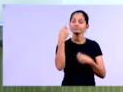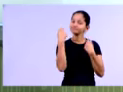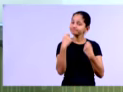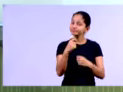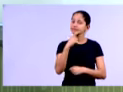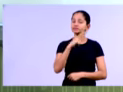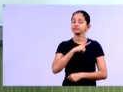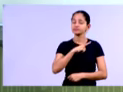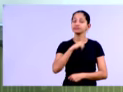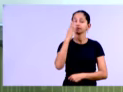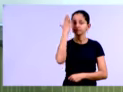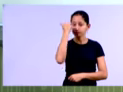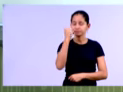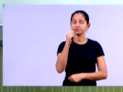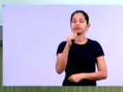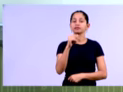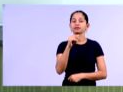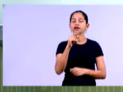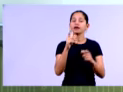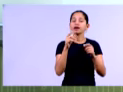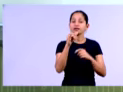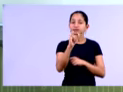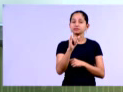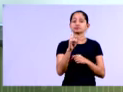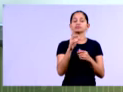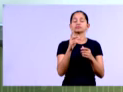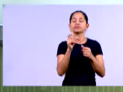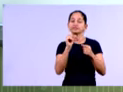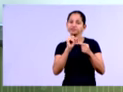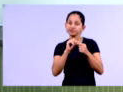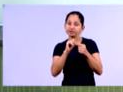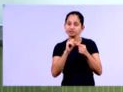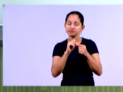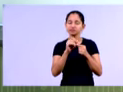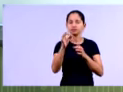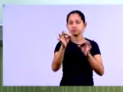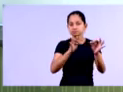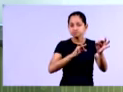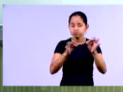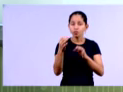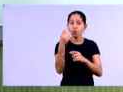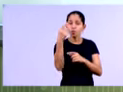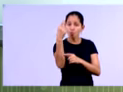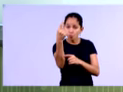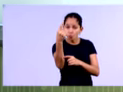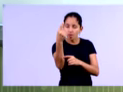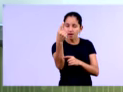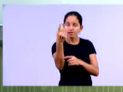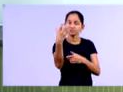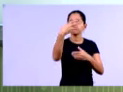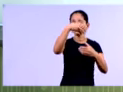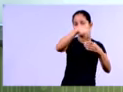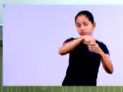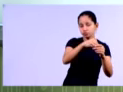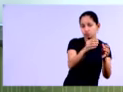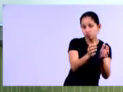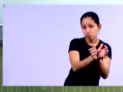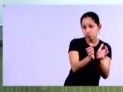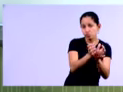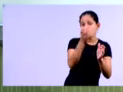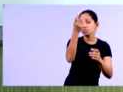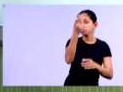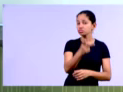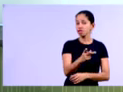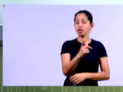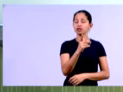questão da análise horizontal, é que nós vamos calcular a participação de uma conta em relação ao grupo a que ela pertence. Então, se eu quero